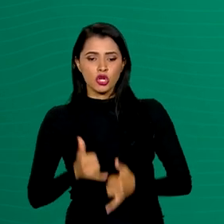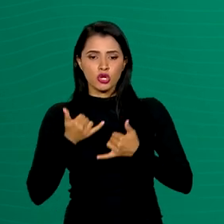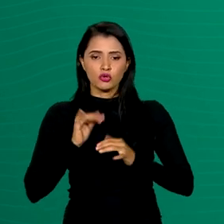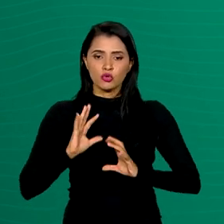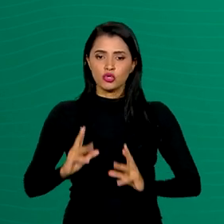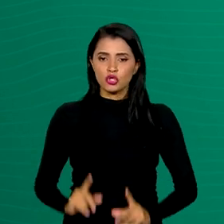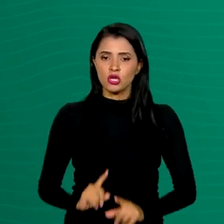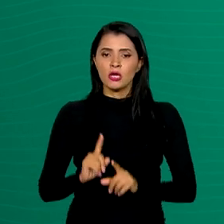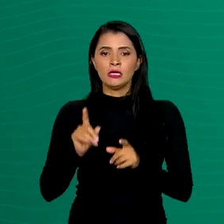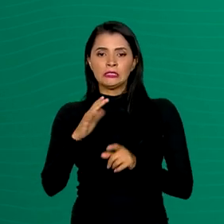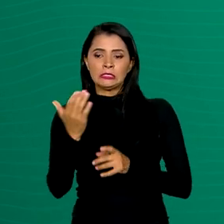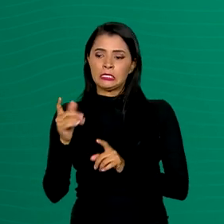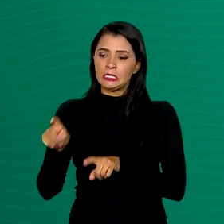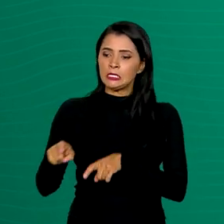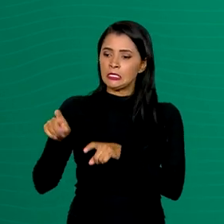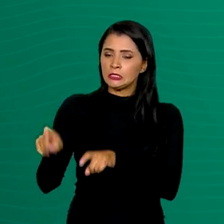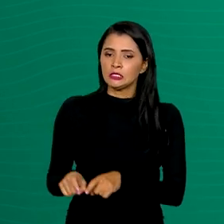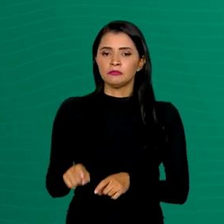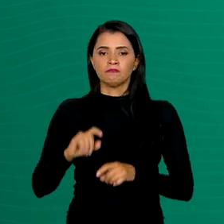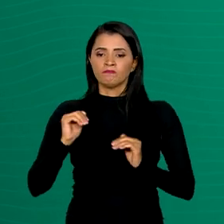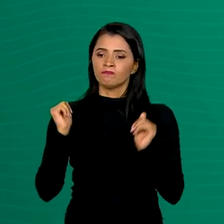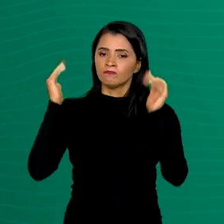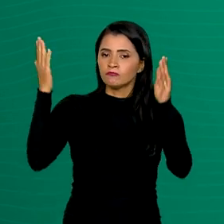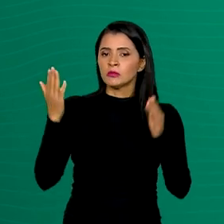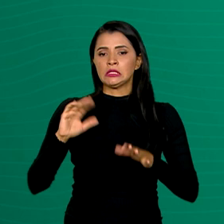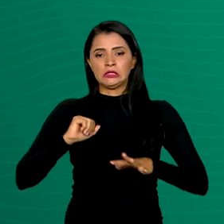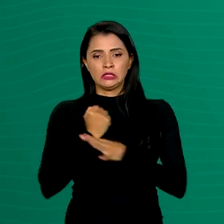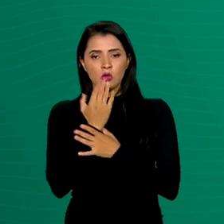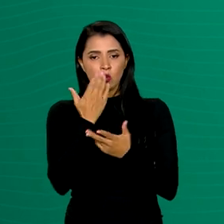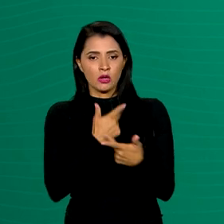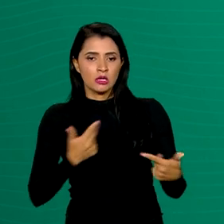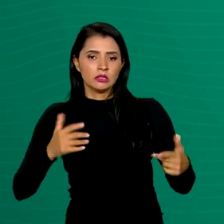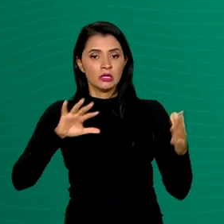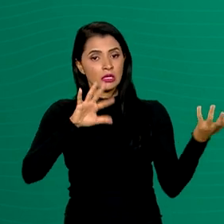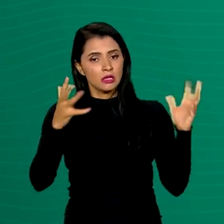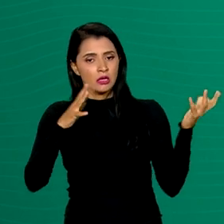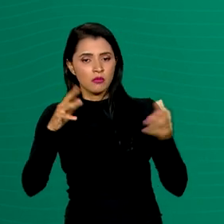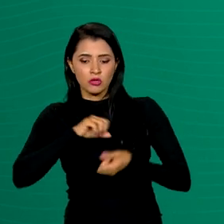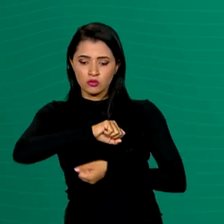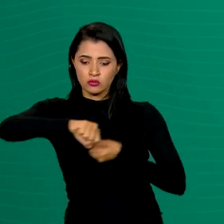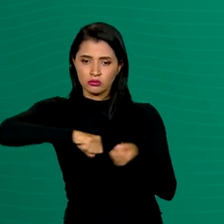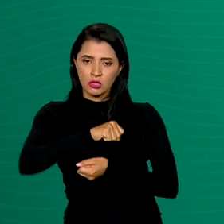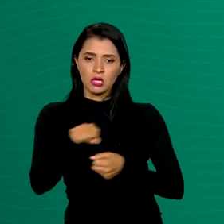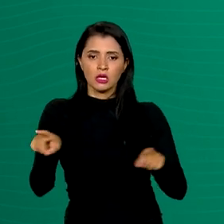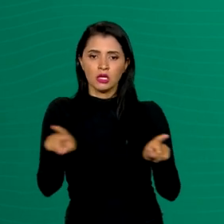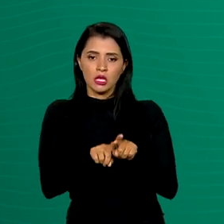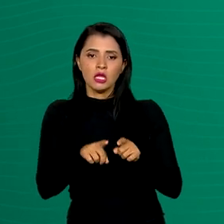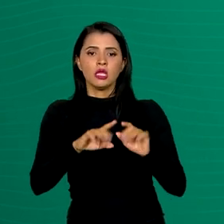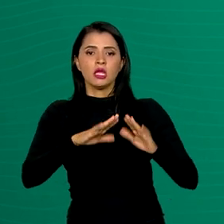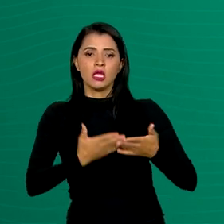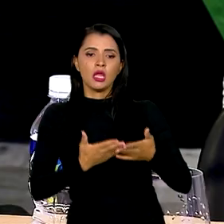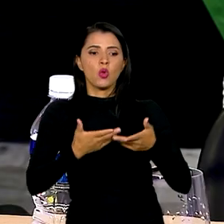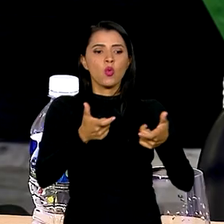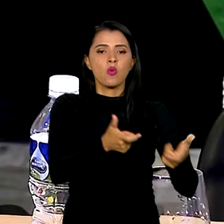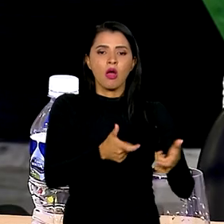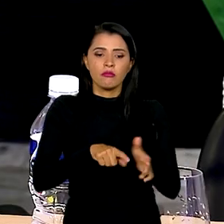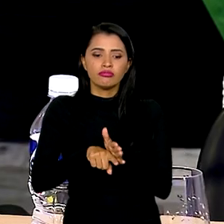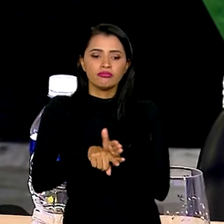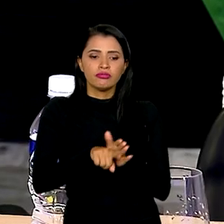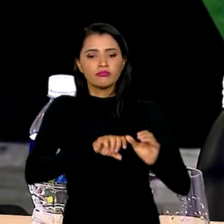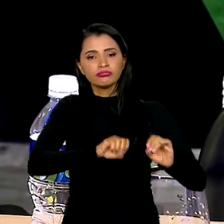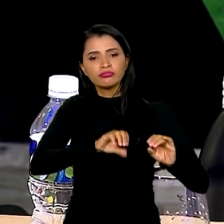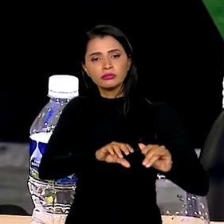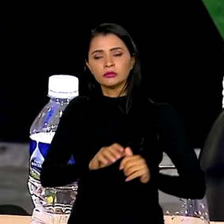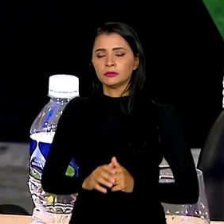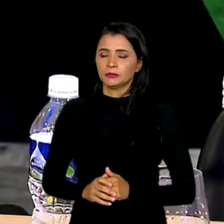ciências agrárias, soberania e segurança alimentar, clima e sustentabilidade e redes de ensino e pesquisa. Nós vamos